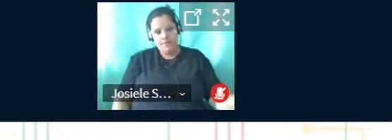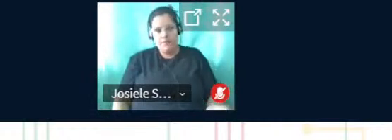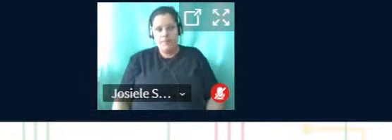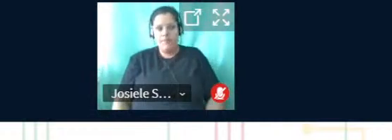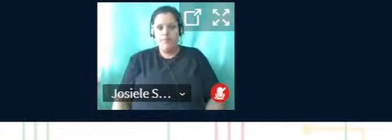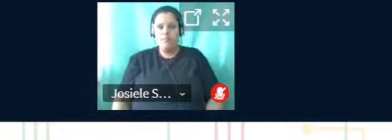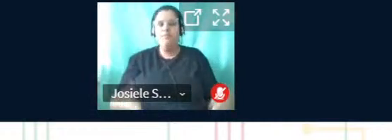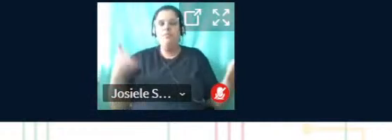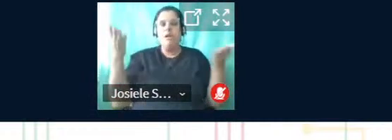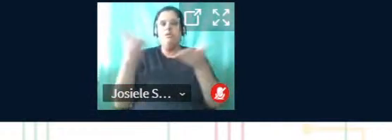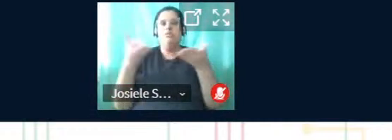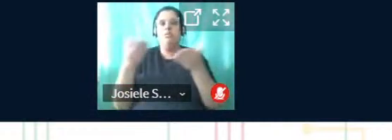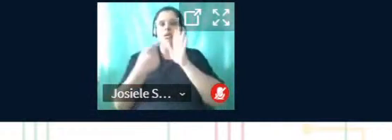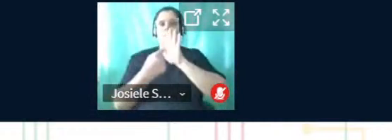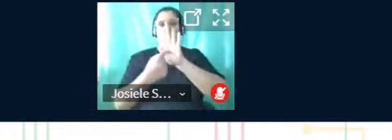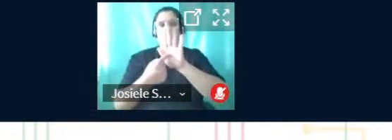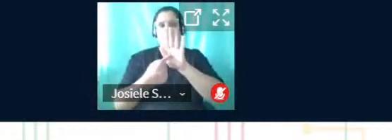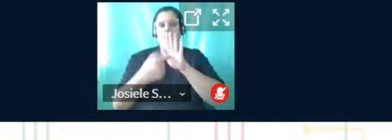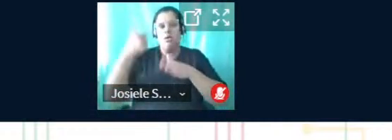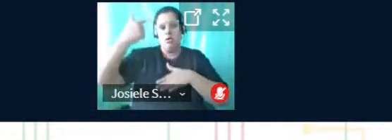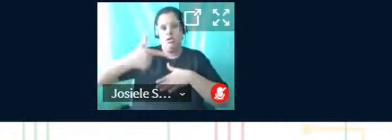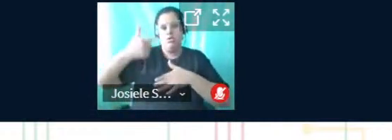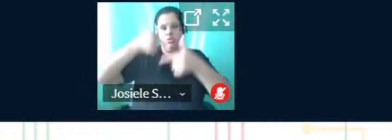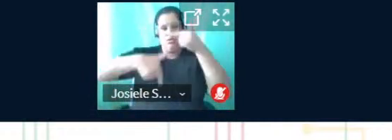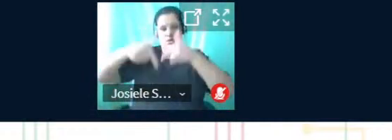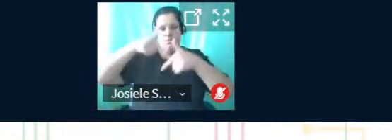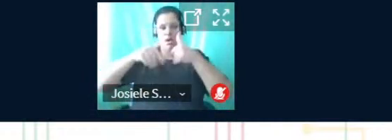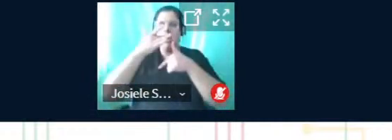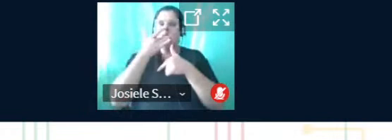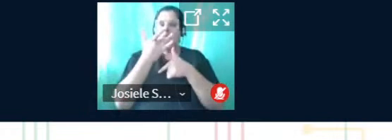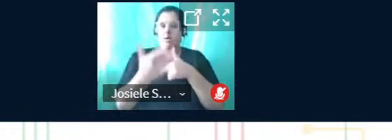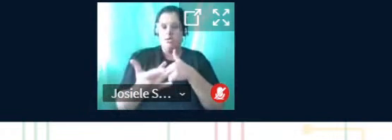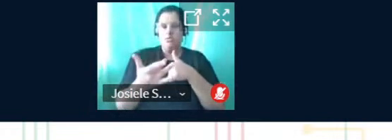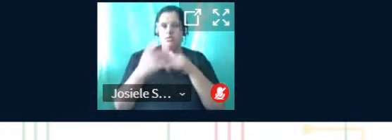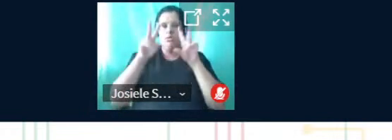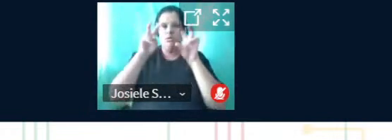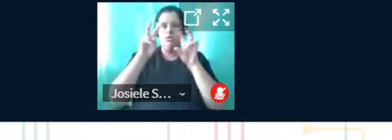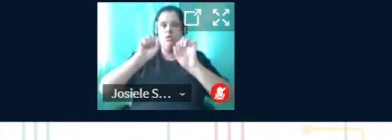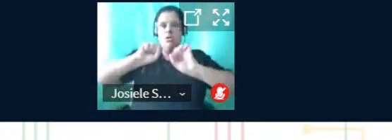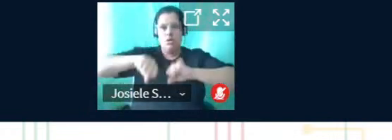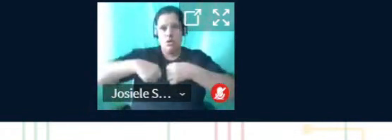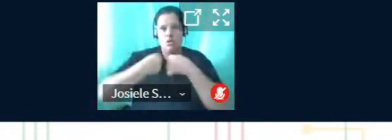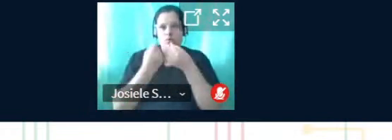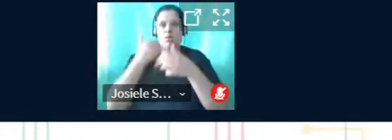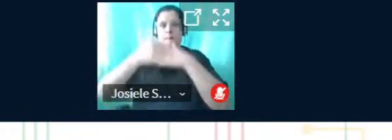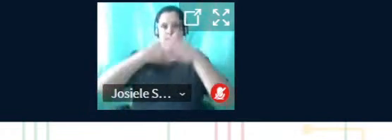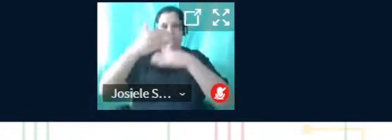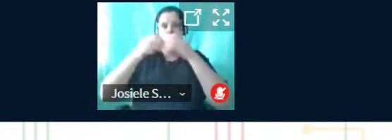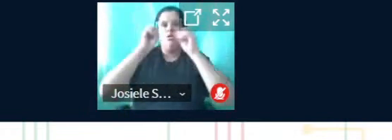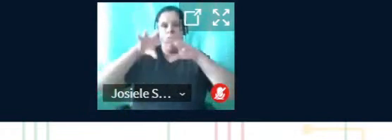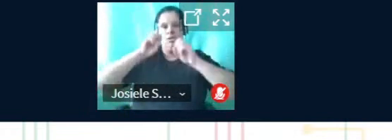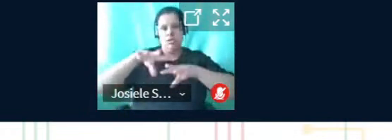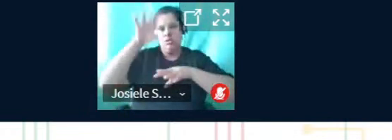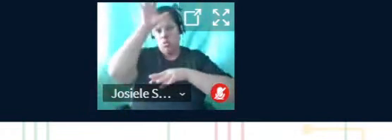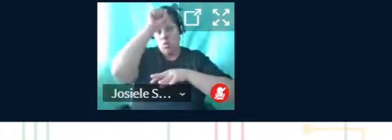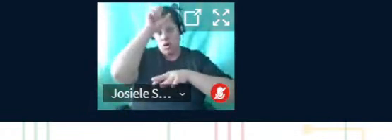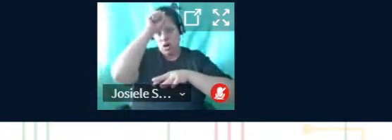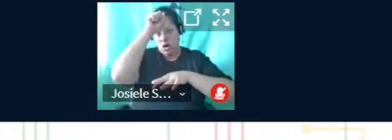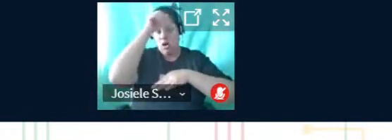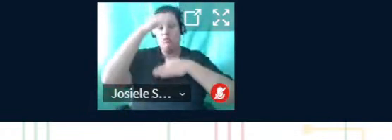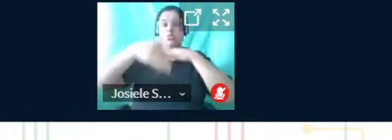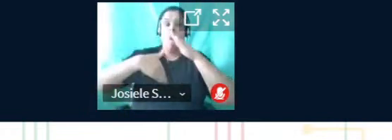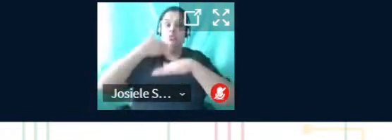Passaremos, então, a apresentação do segundo trabalho dessa tarde, intitulado Fortalecimento do Processo de Ensino-Aprendizagem Através do